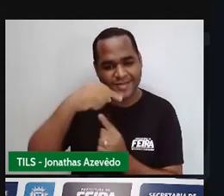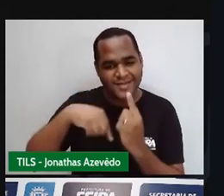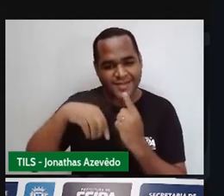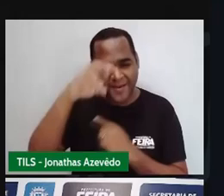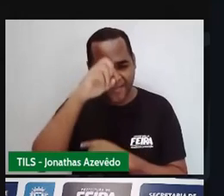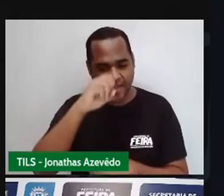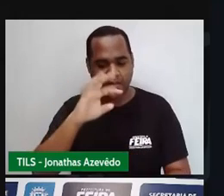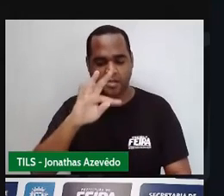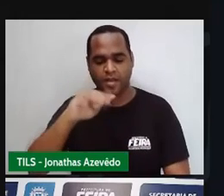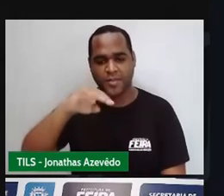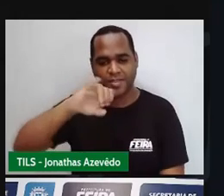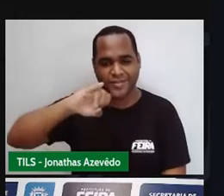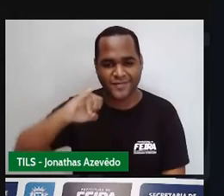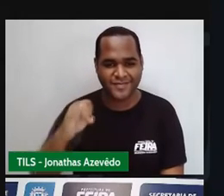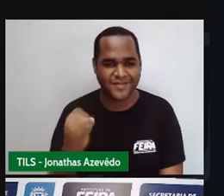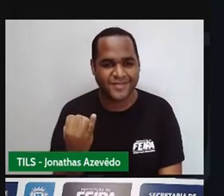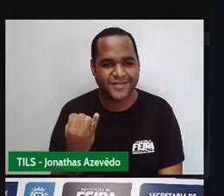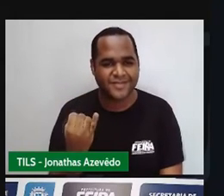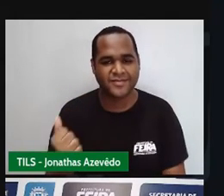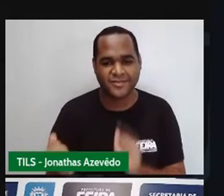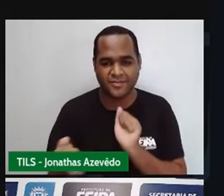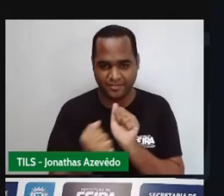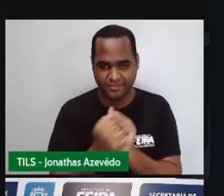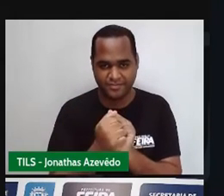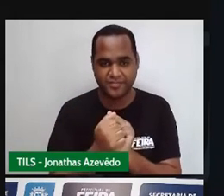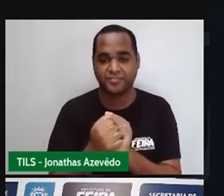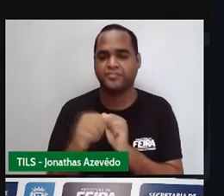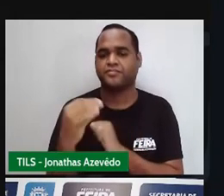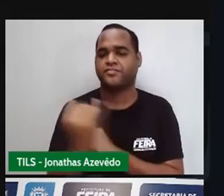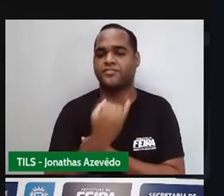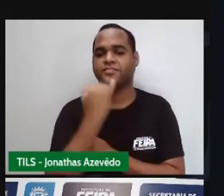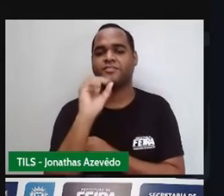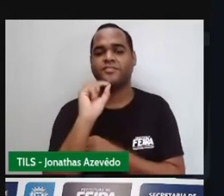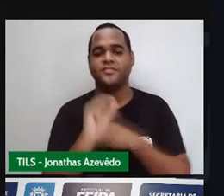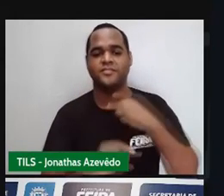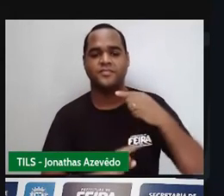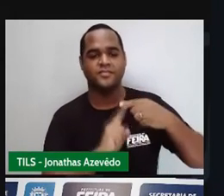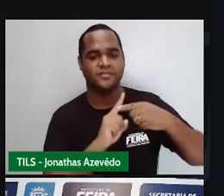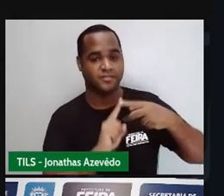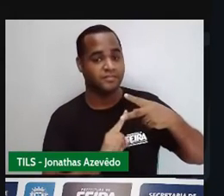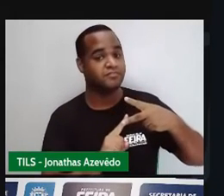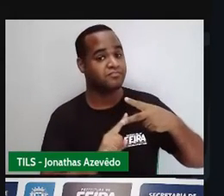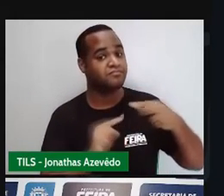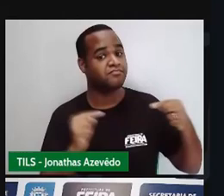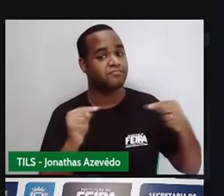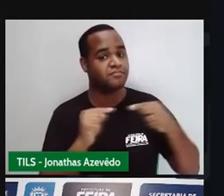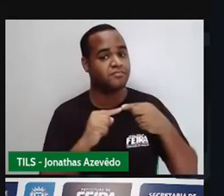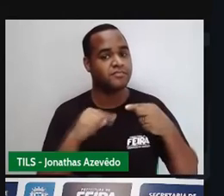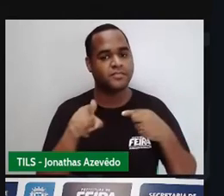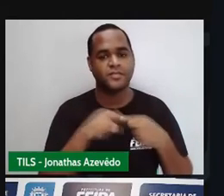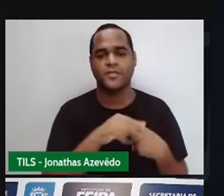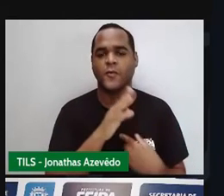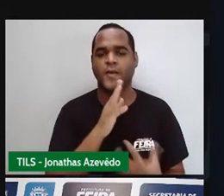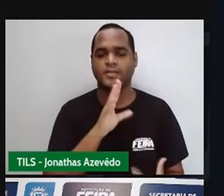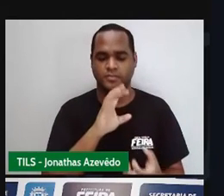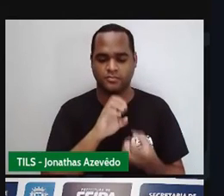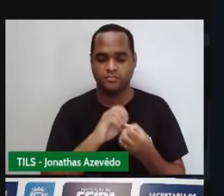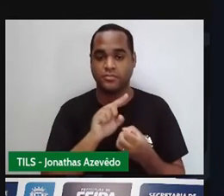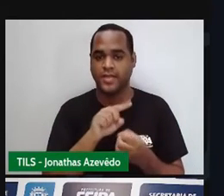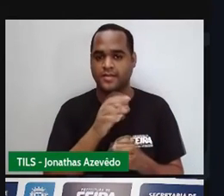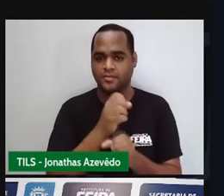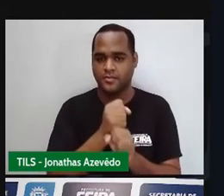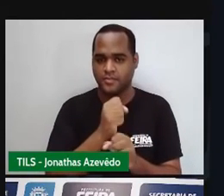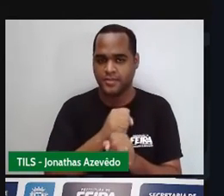nós valeu e o que é que foi importante nessa aula reconhecer que é